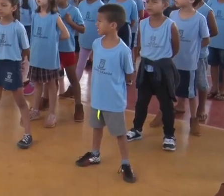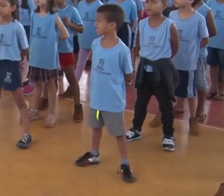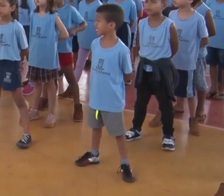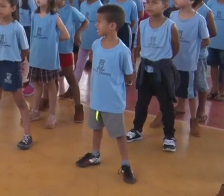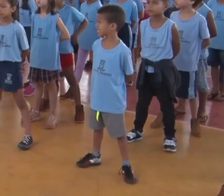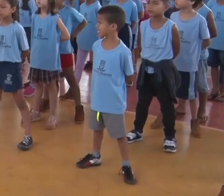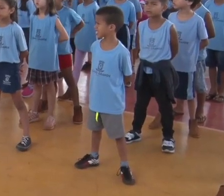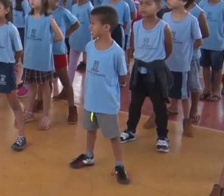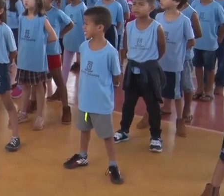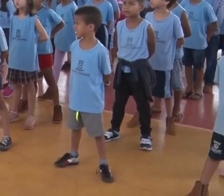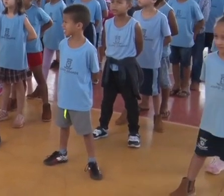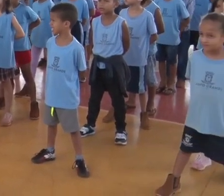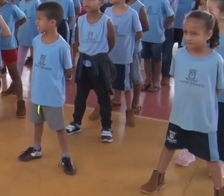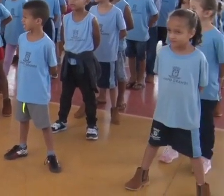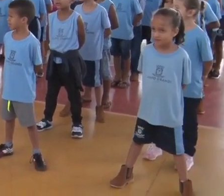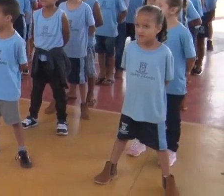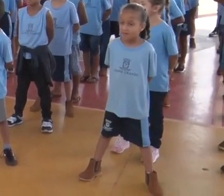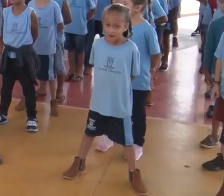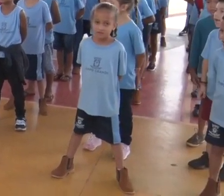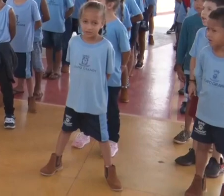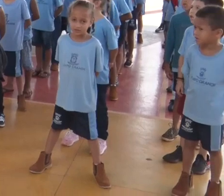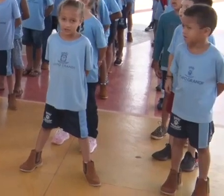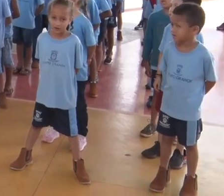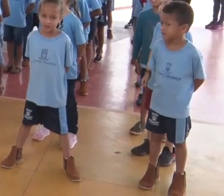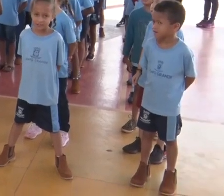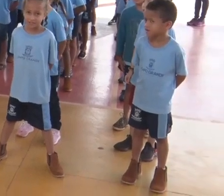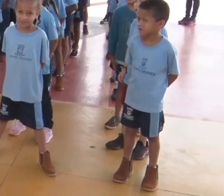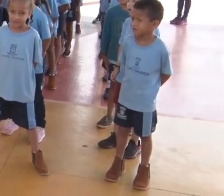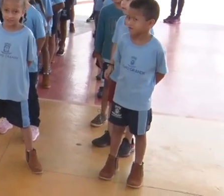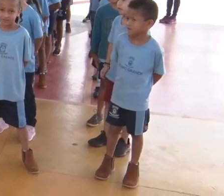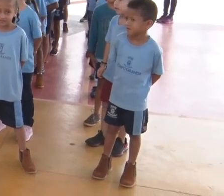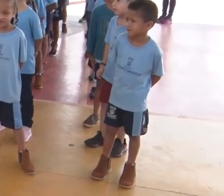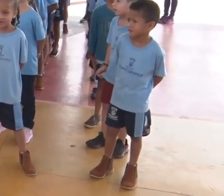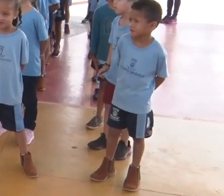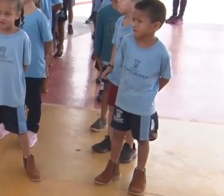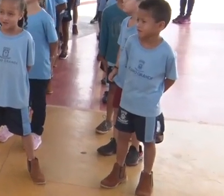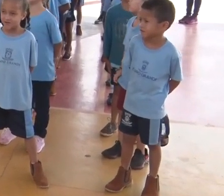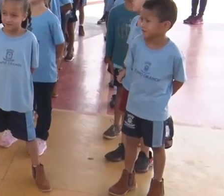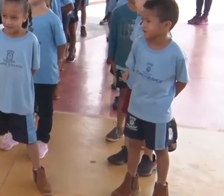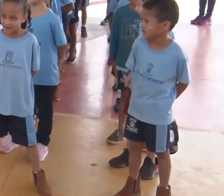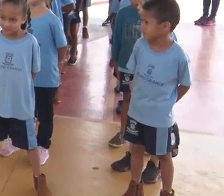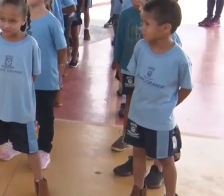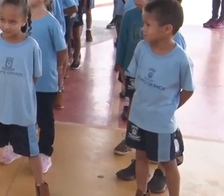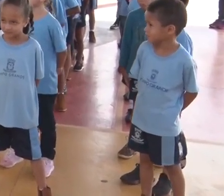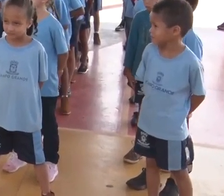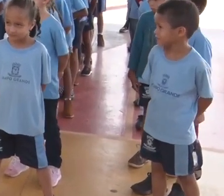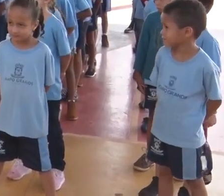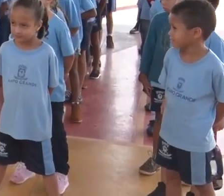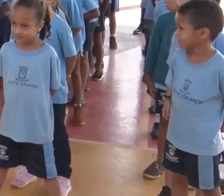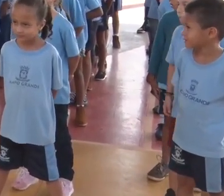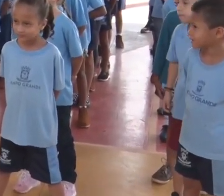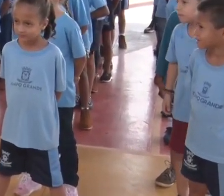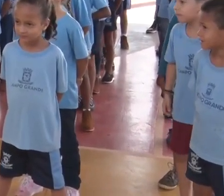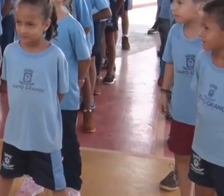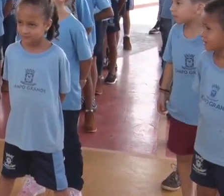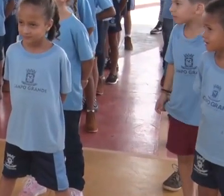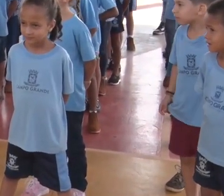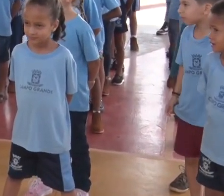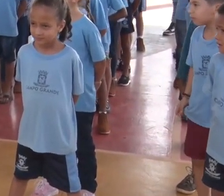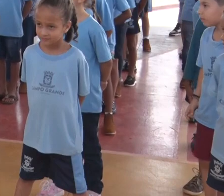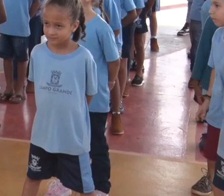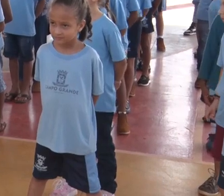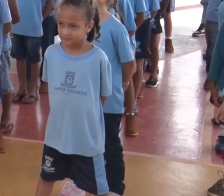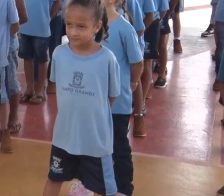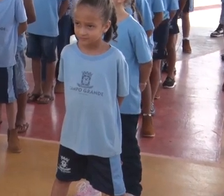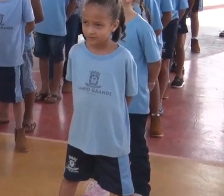com licença, por favor, muito obrigado Bom dia, com licença, por favor, muito obrigado Com educação é que